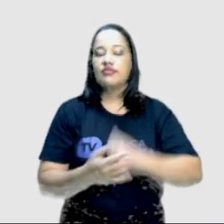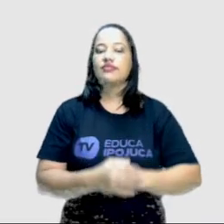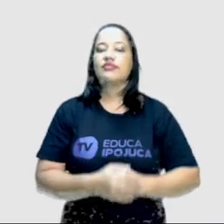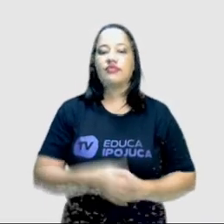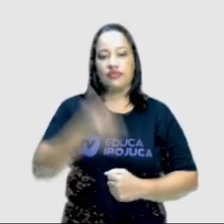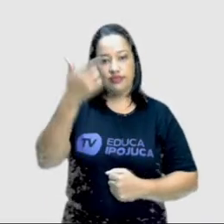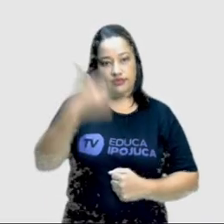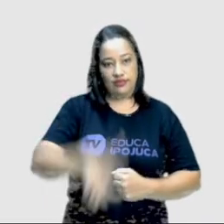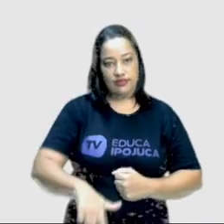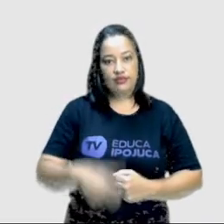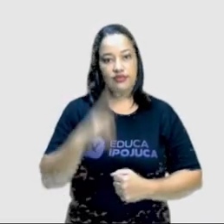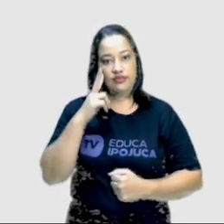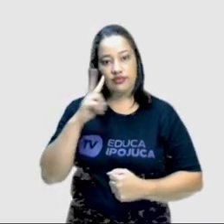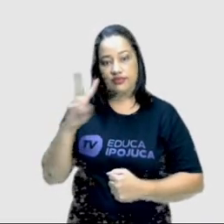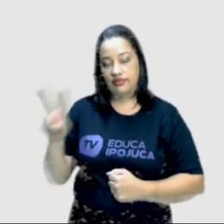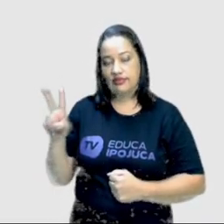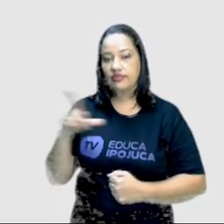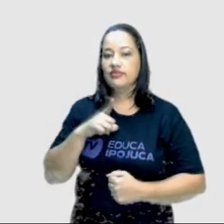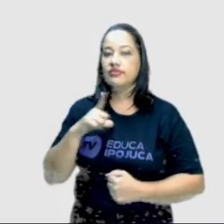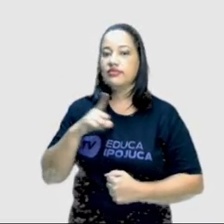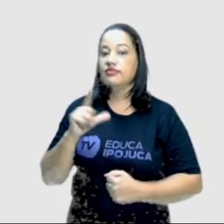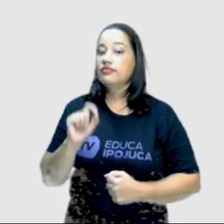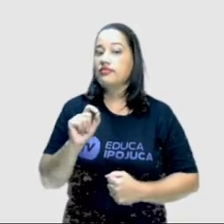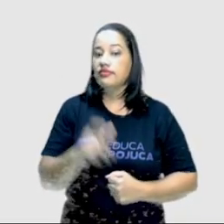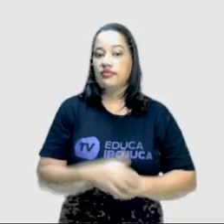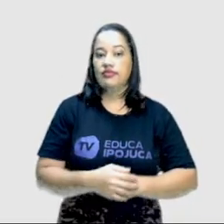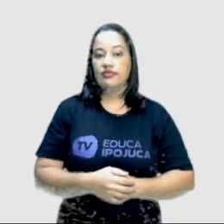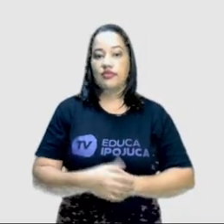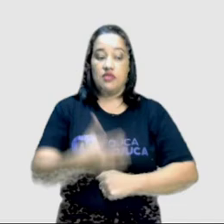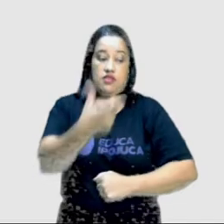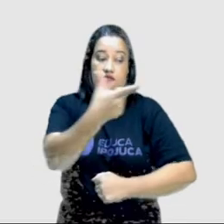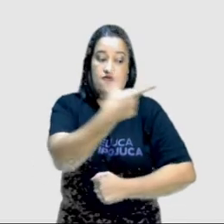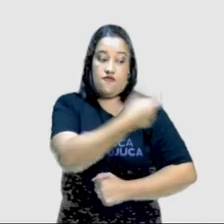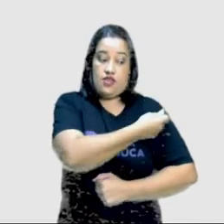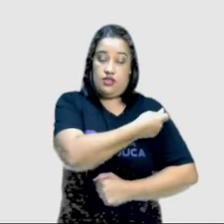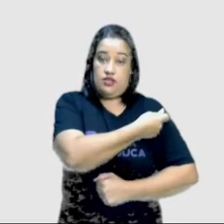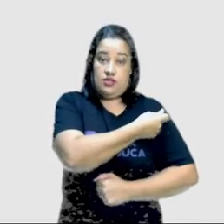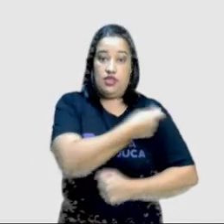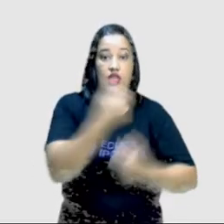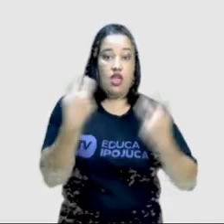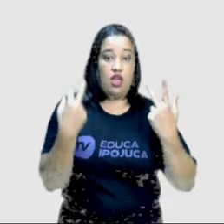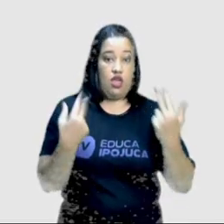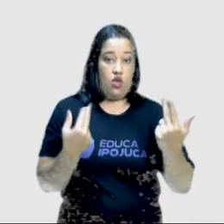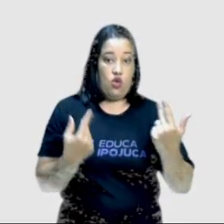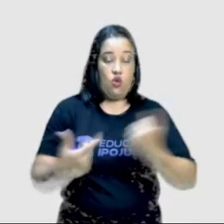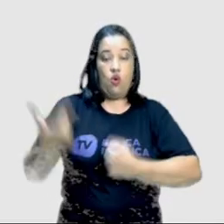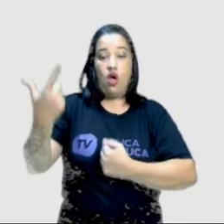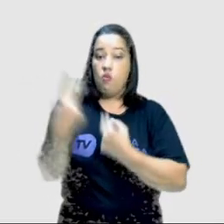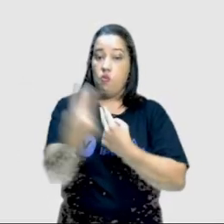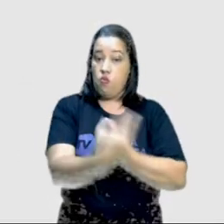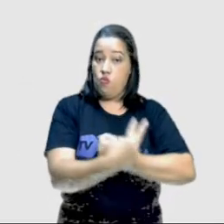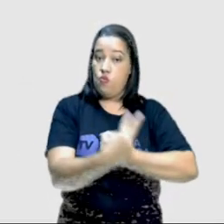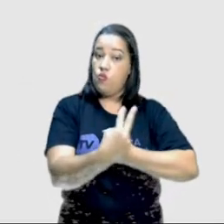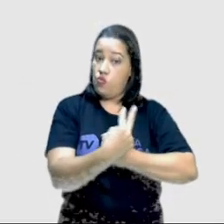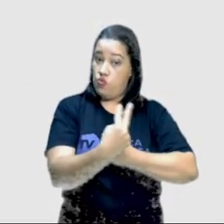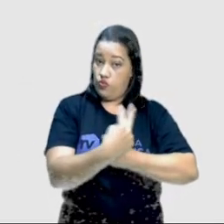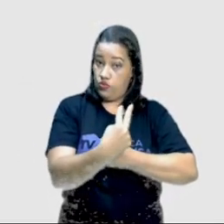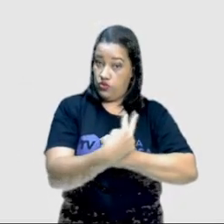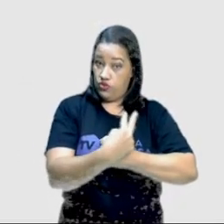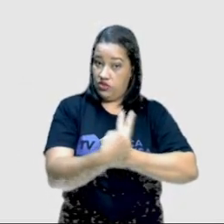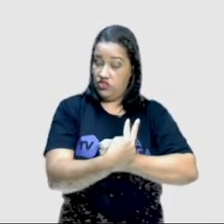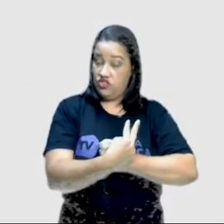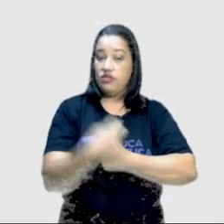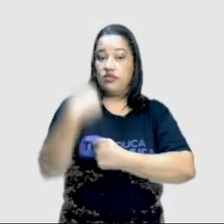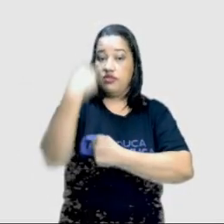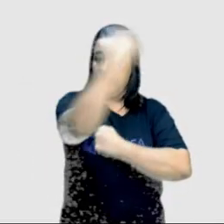Repetindo aqui, nós temos vacinar é proteger, está escrito dentro do